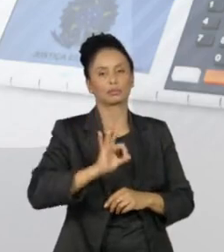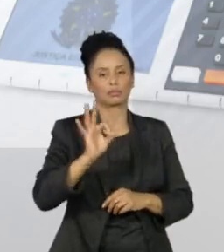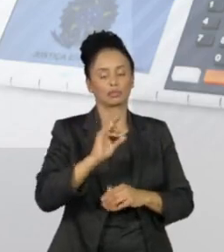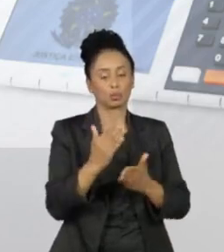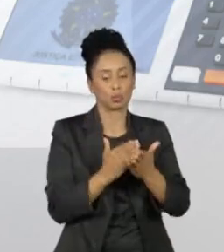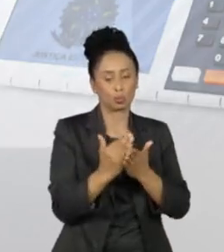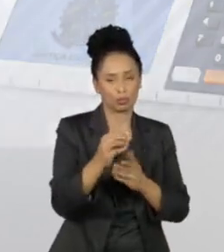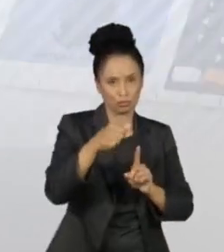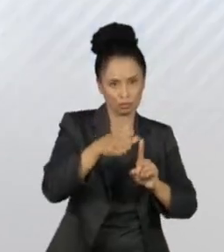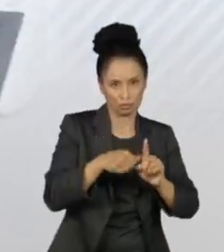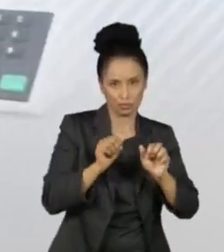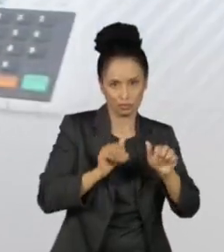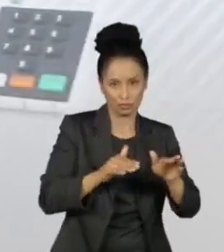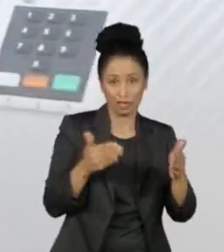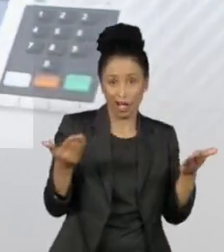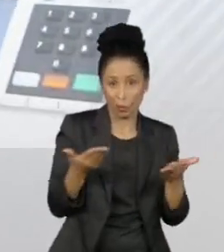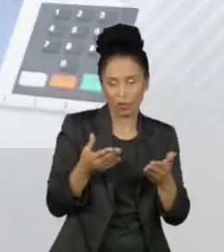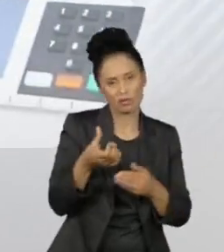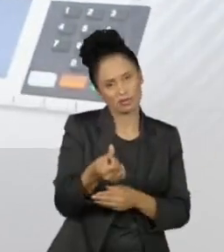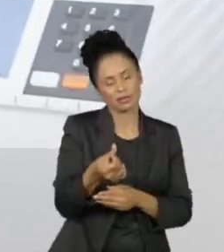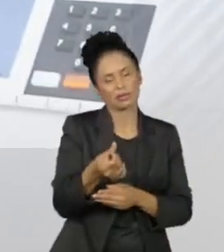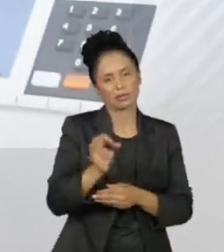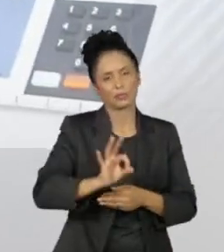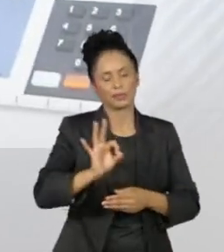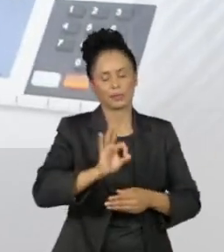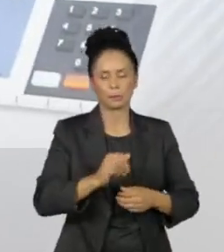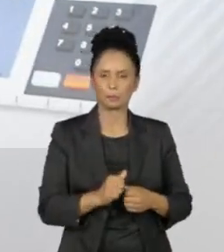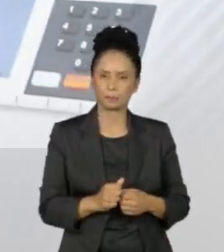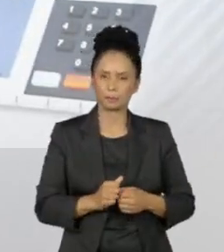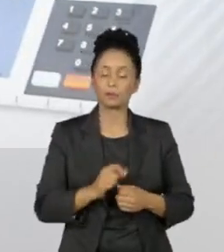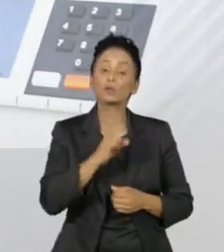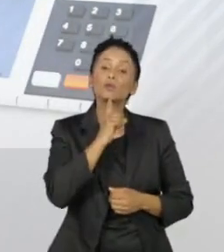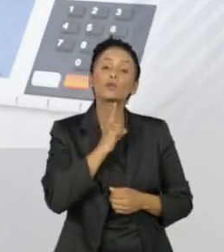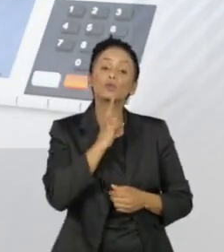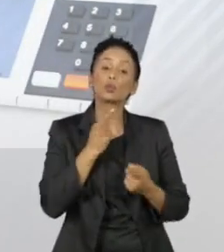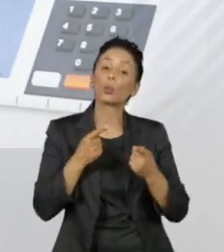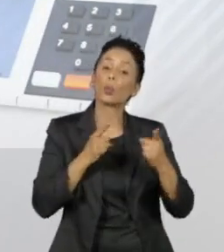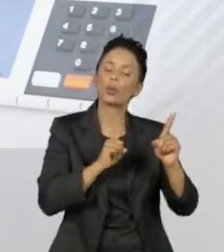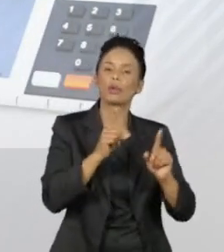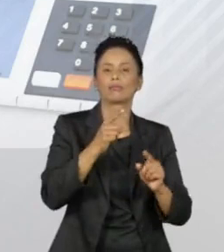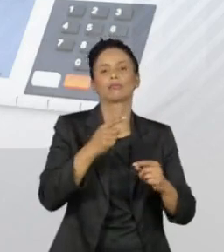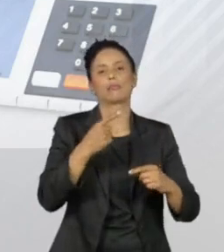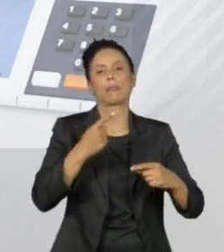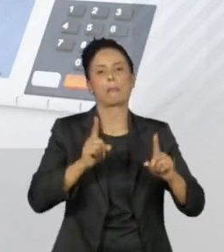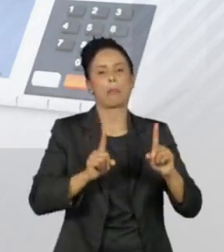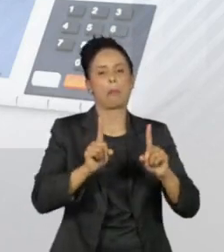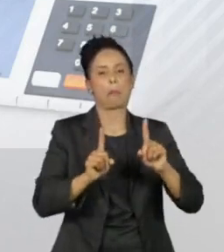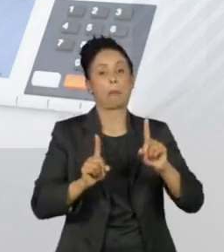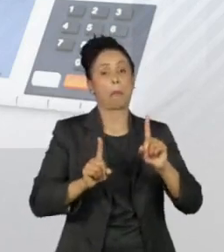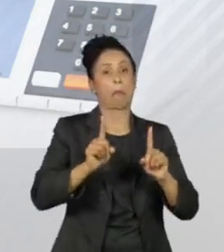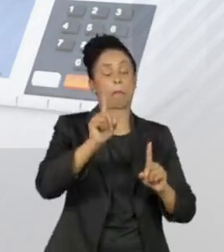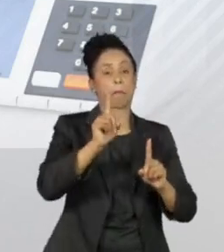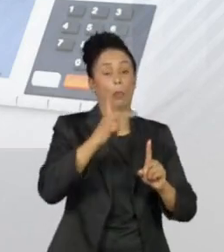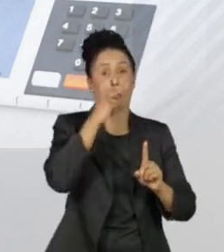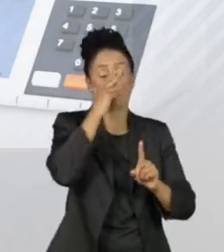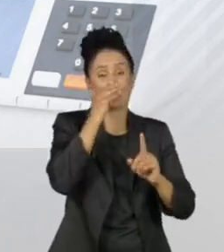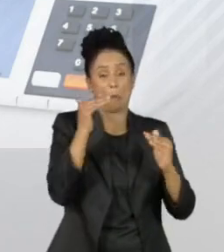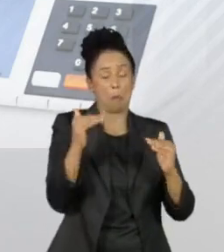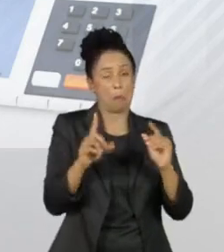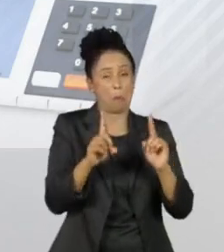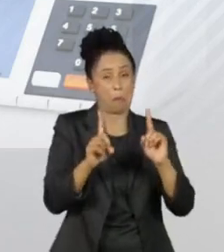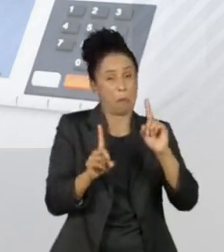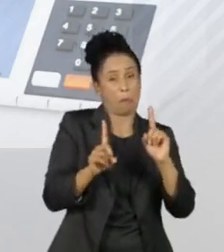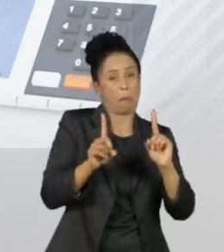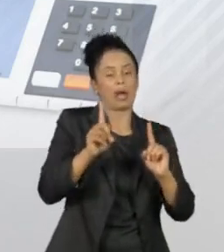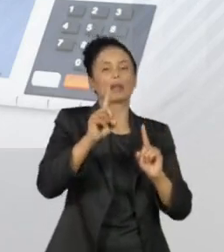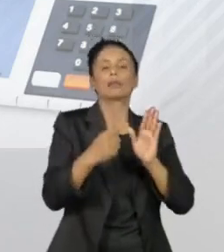agora é de 6%. Contra Rodrigo Garcia, a disputa é igualmente apertada para o petista. O atual governador